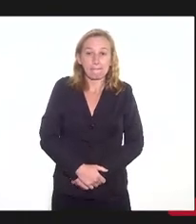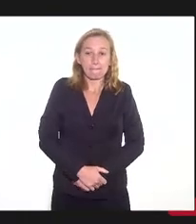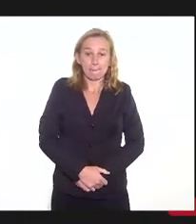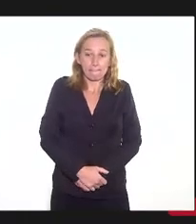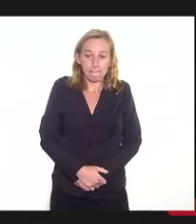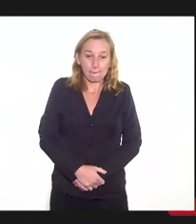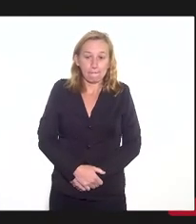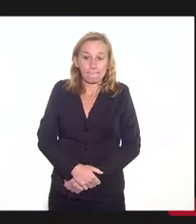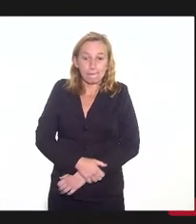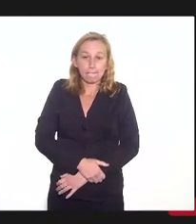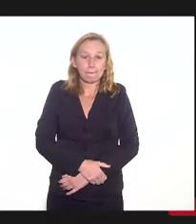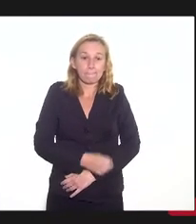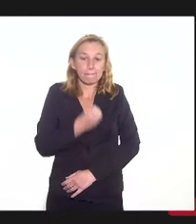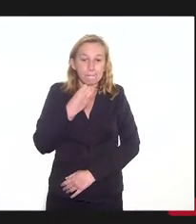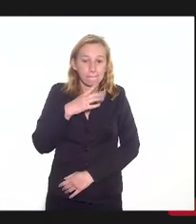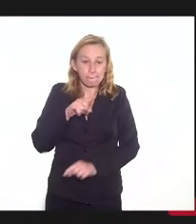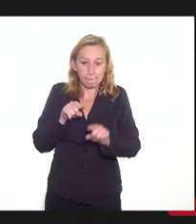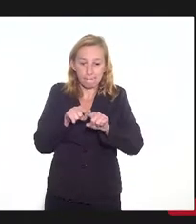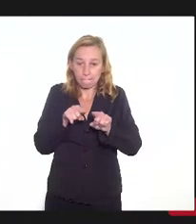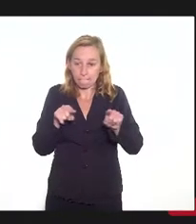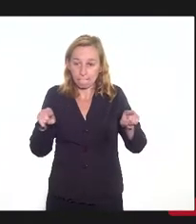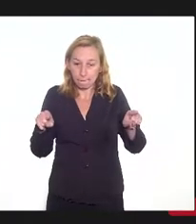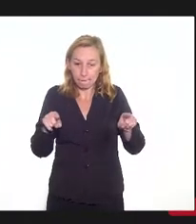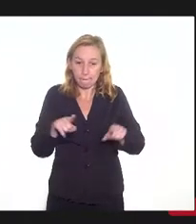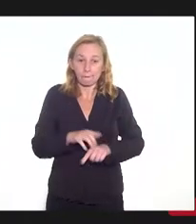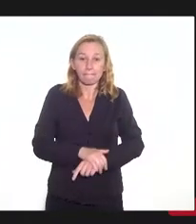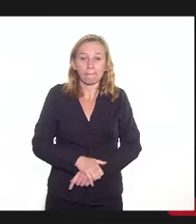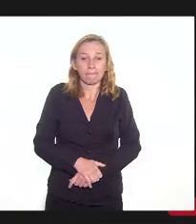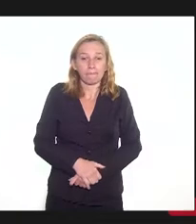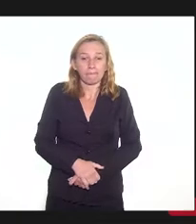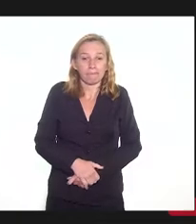Bom, aqui é a linha do tempo do novo regime.